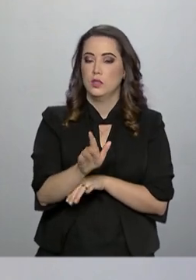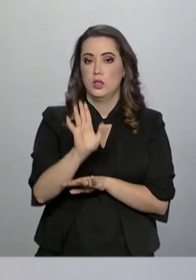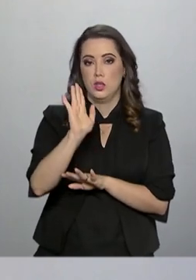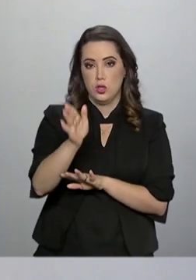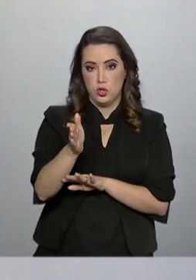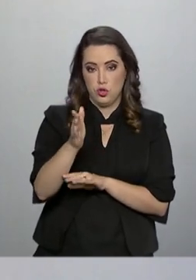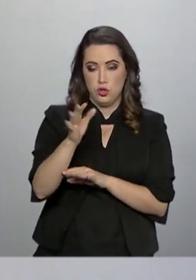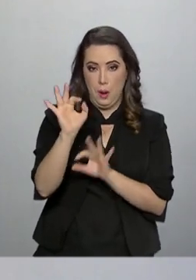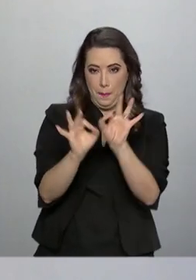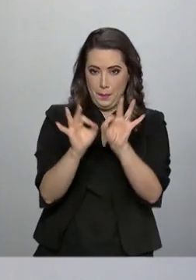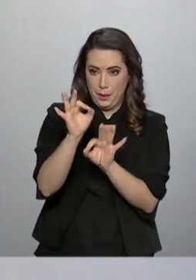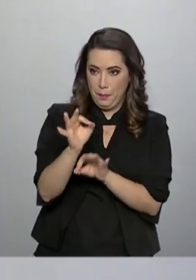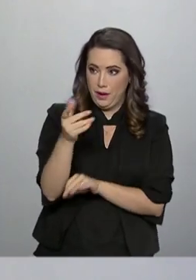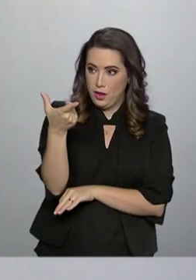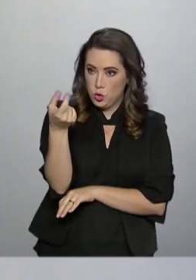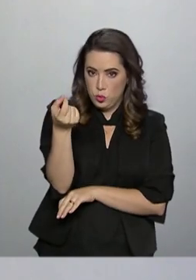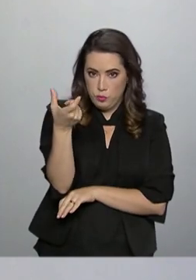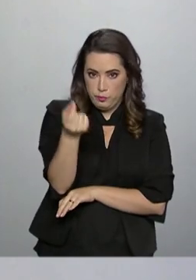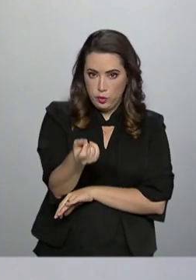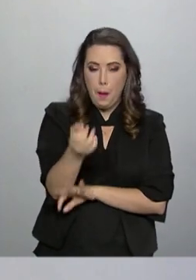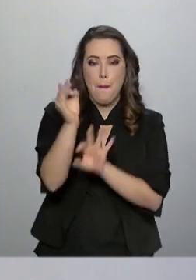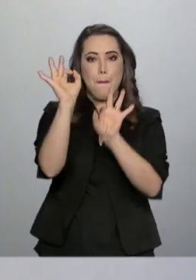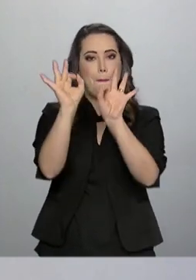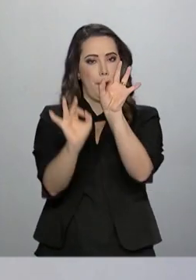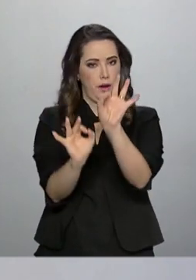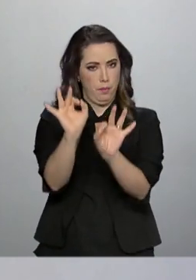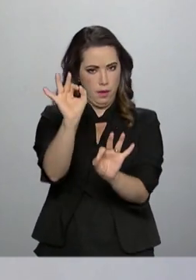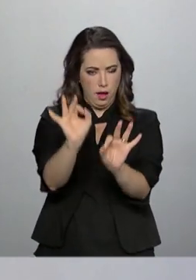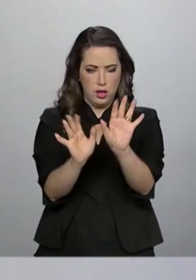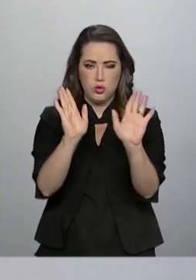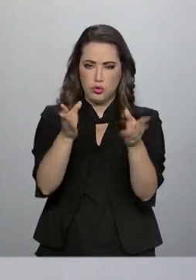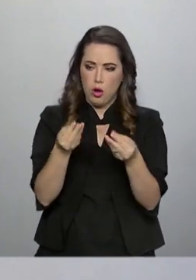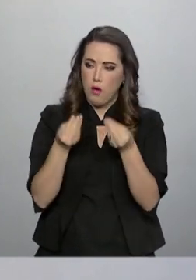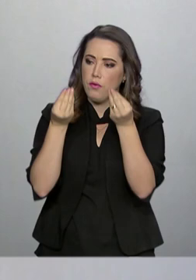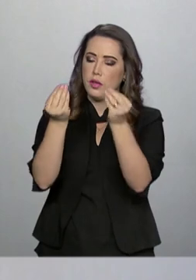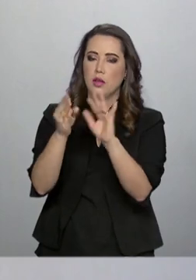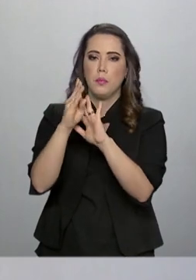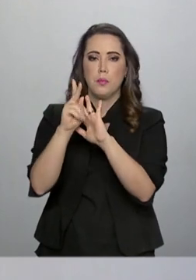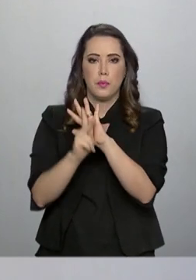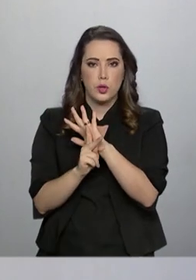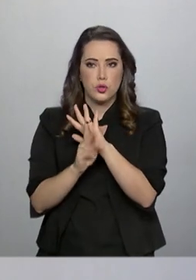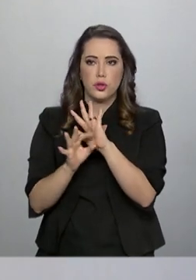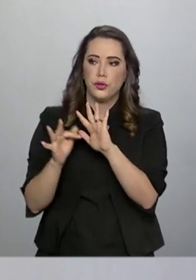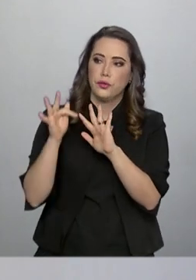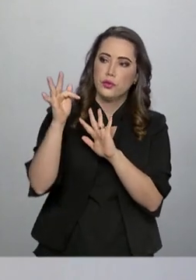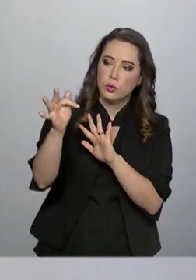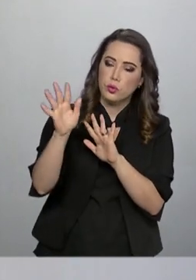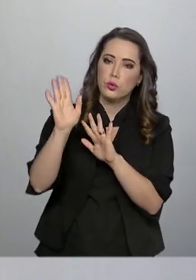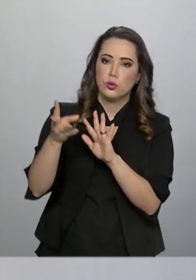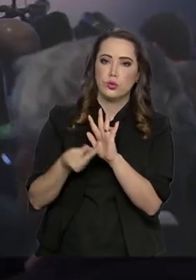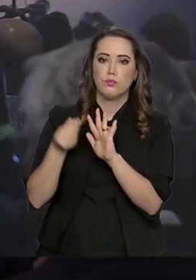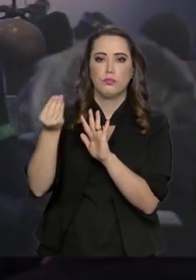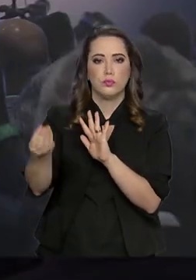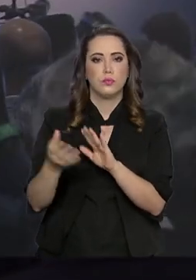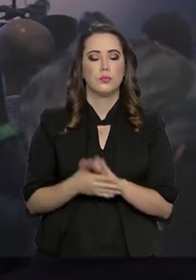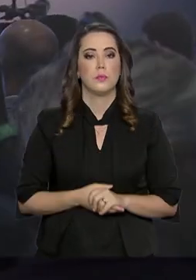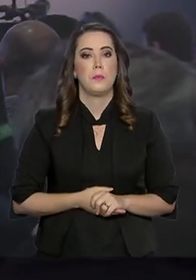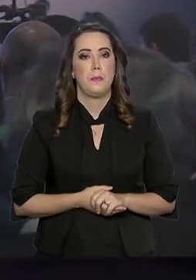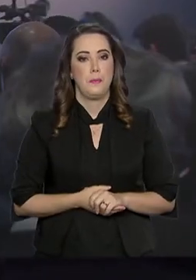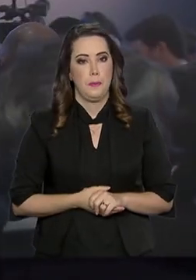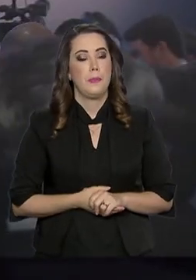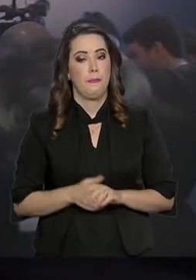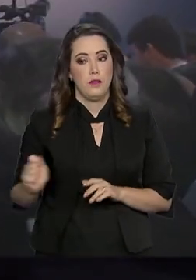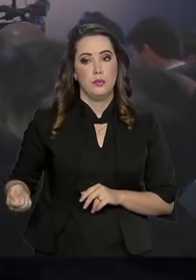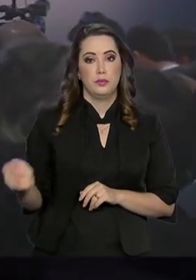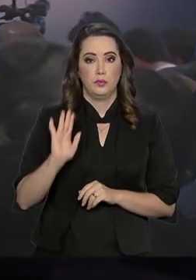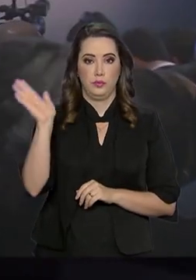já o ano de 2020 também preparado. Então, à medida que a gente ia entregando projetos, a gente ia preparando a próxima leva de entregas. E os leilões